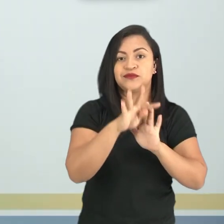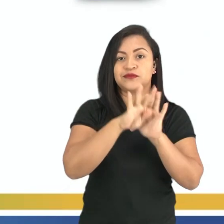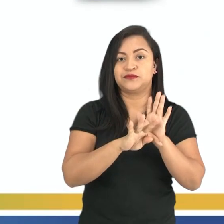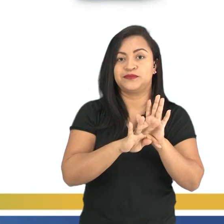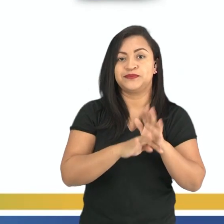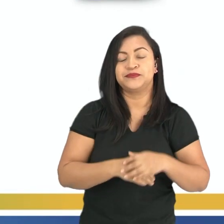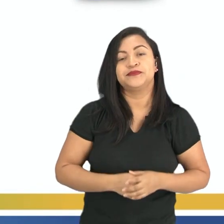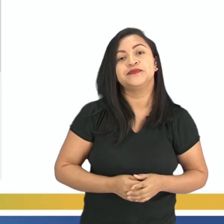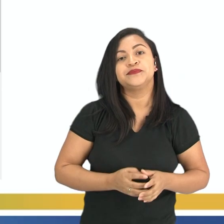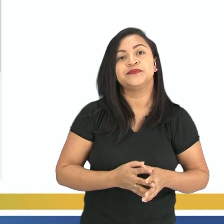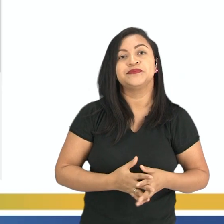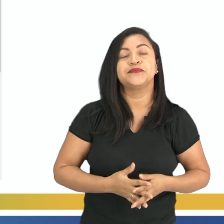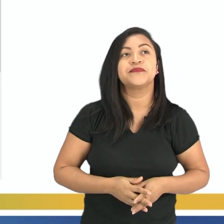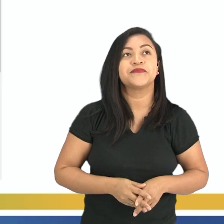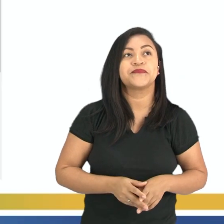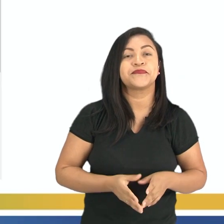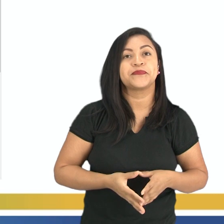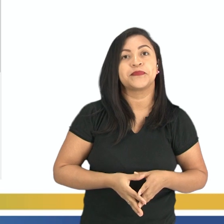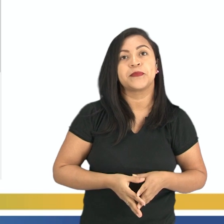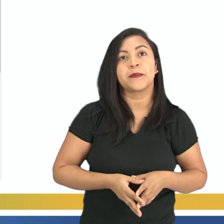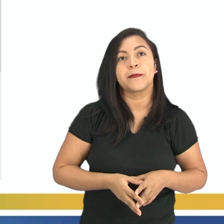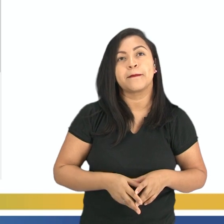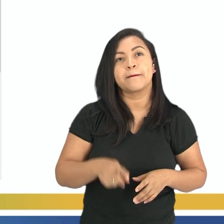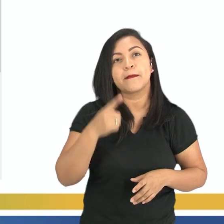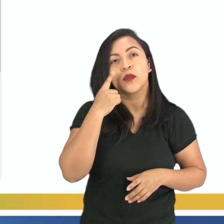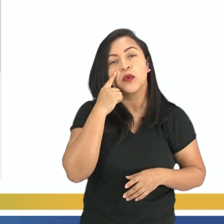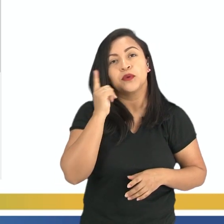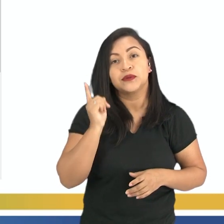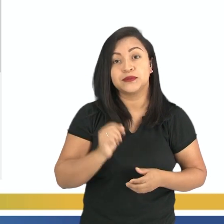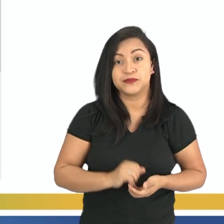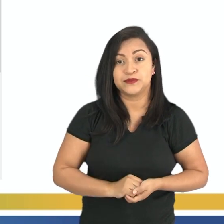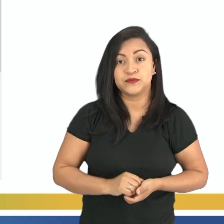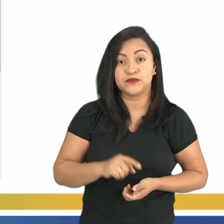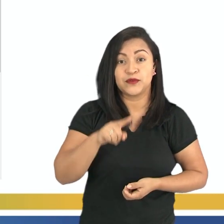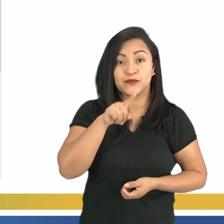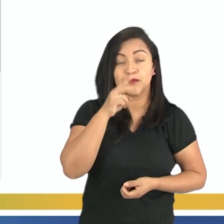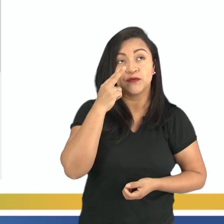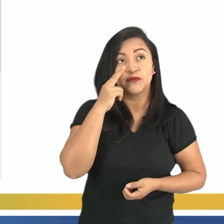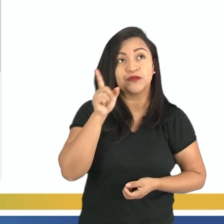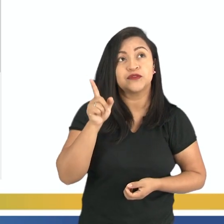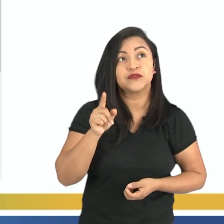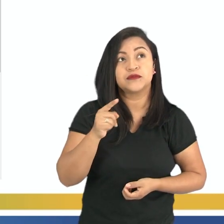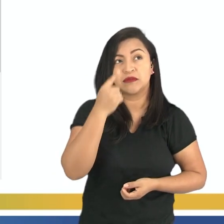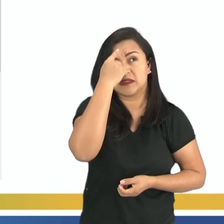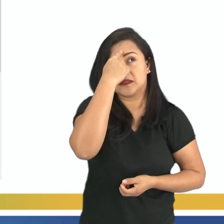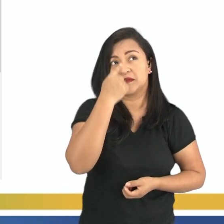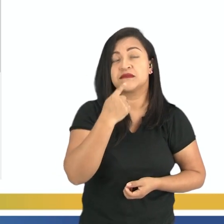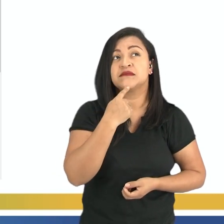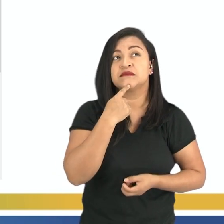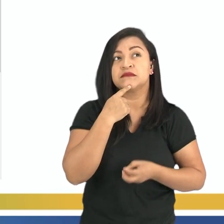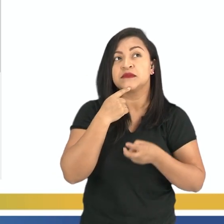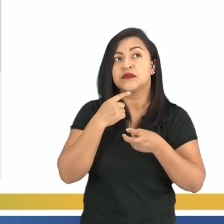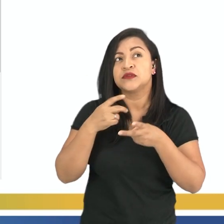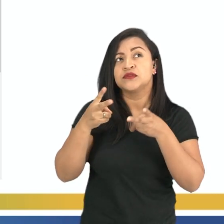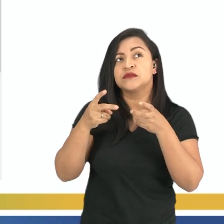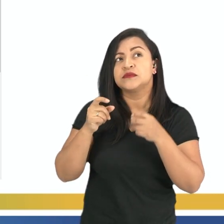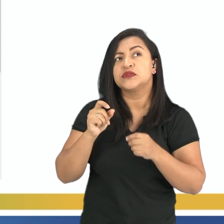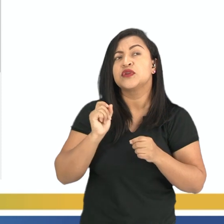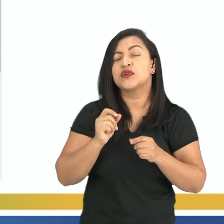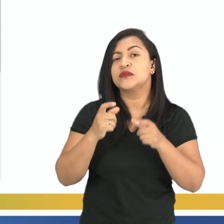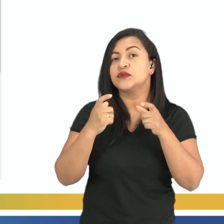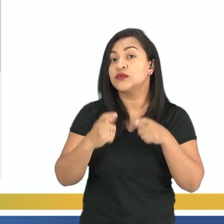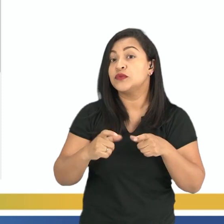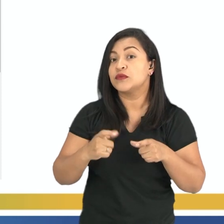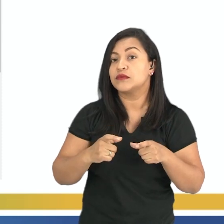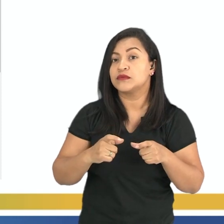Acompanha. Olha só, vocês veem uma imagem, observem de onde essa imagem